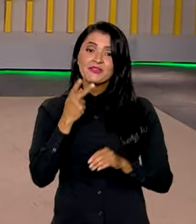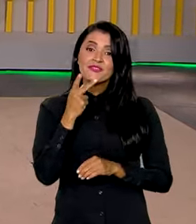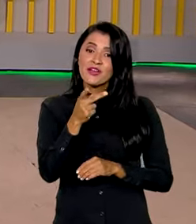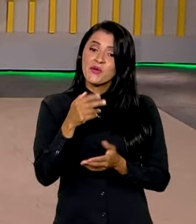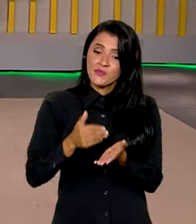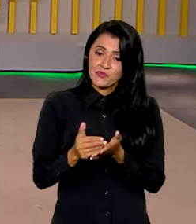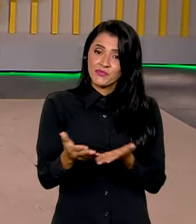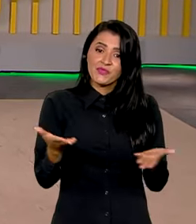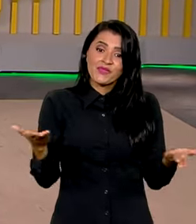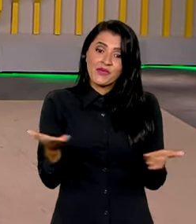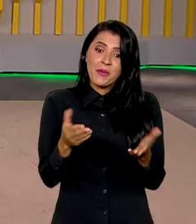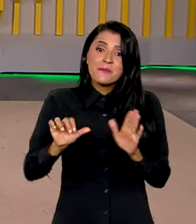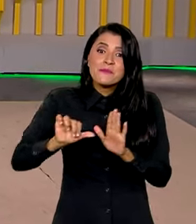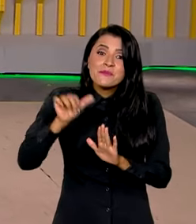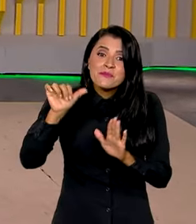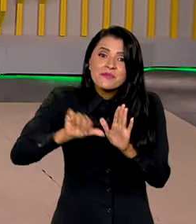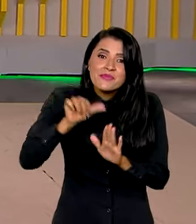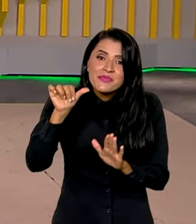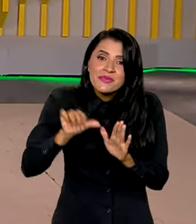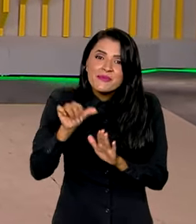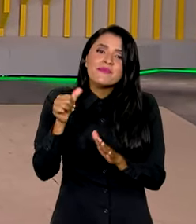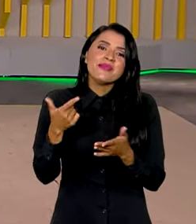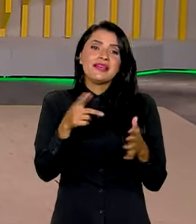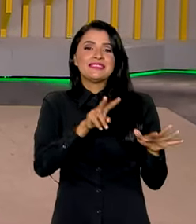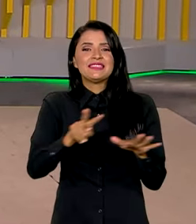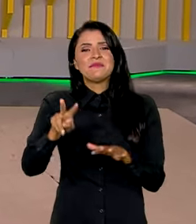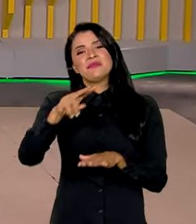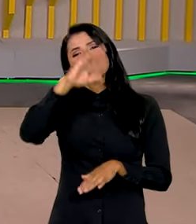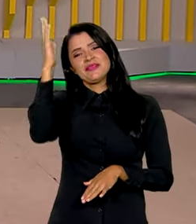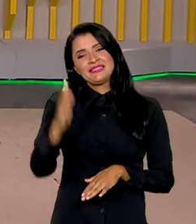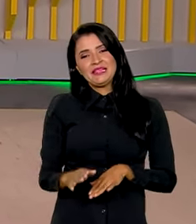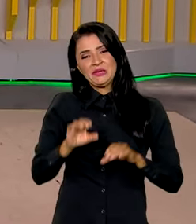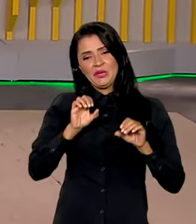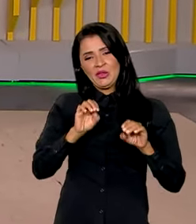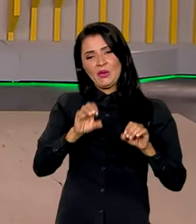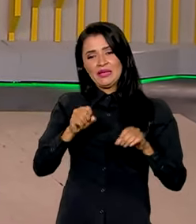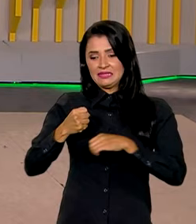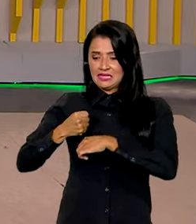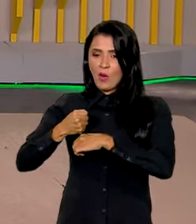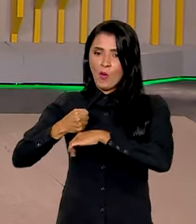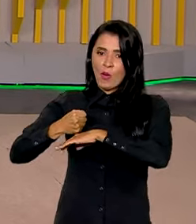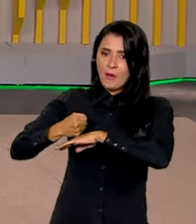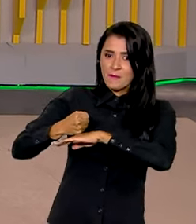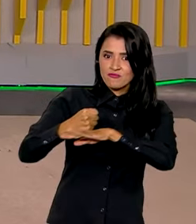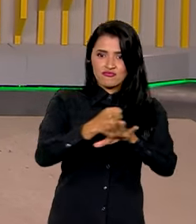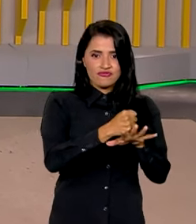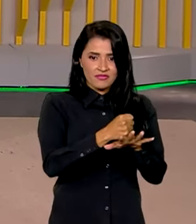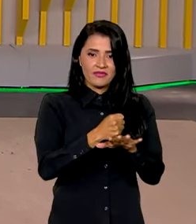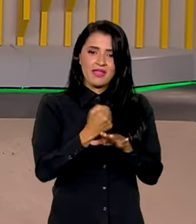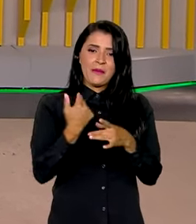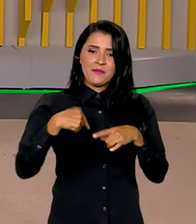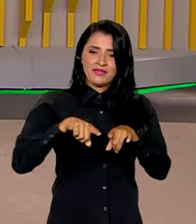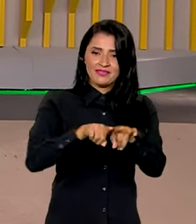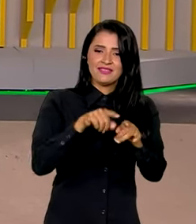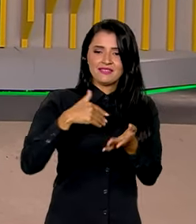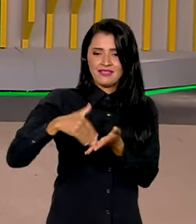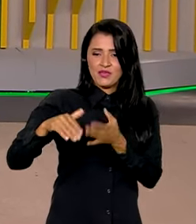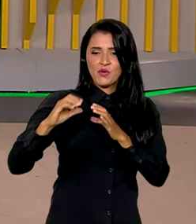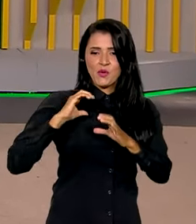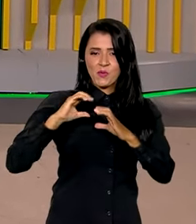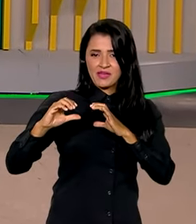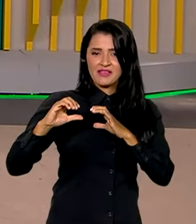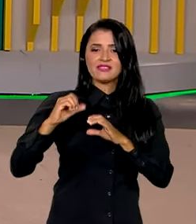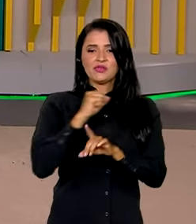Começou hoje a primeira edição da Semana Brasileira de Educação Midiática, uma parceria entre a Secretaria de Comunicação